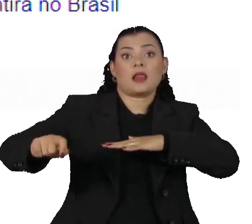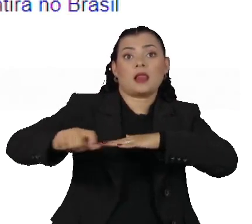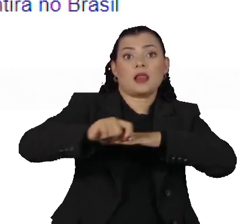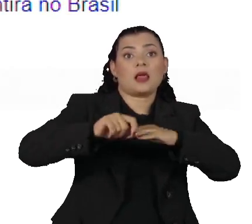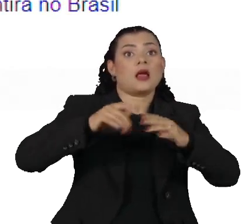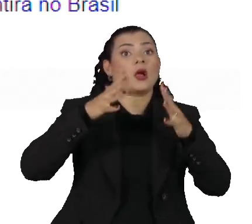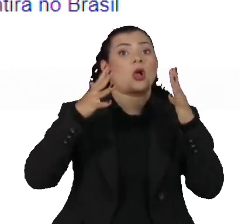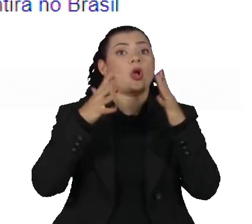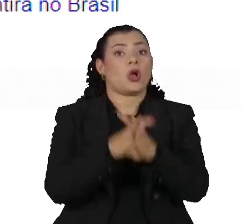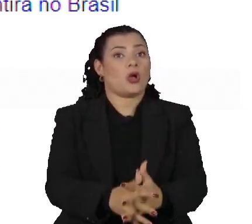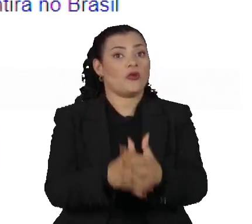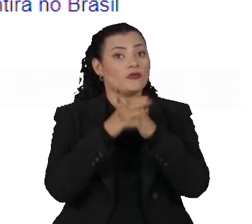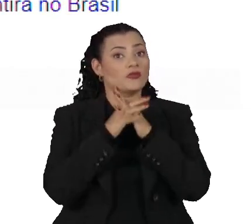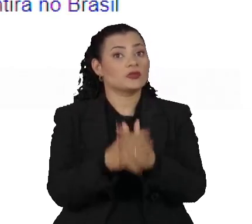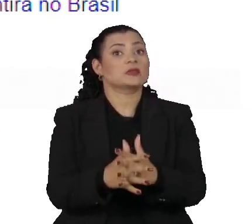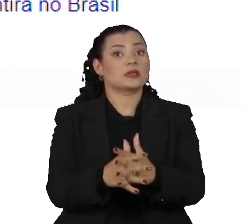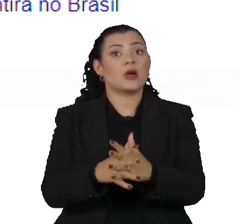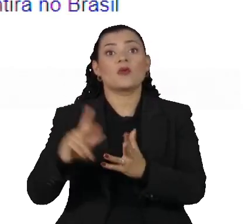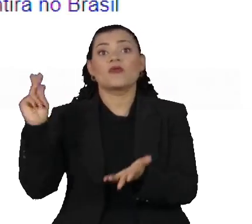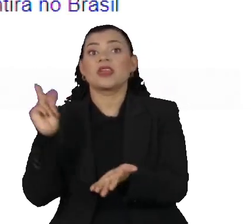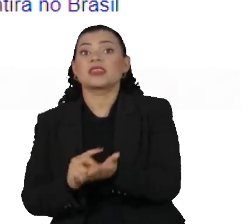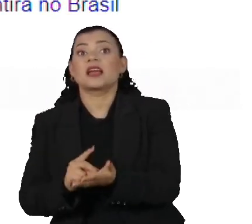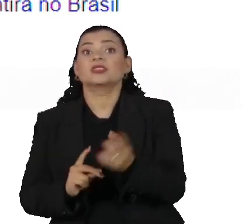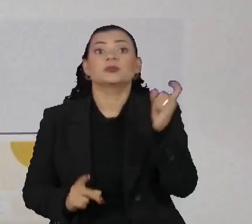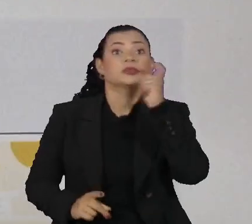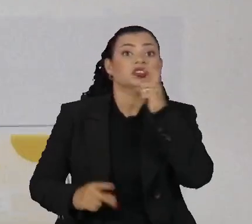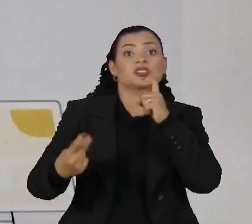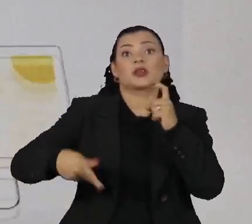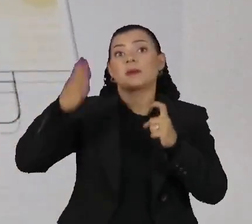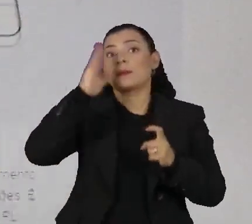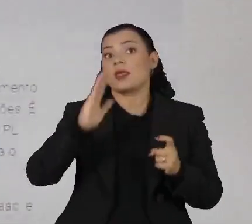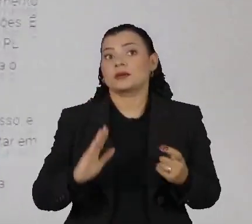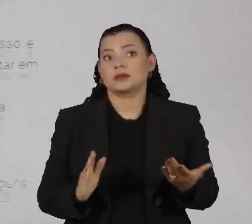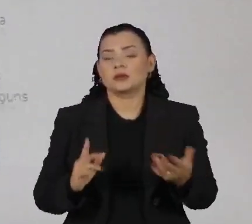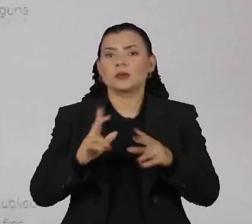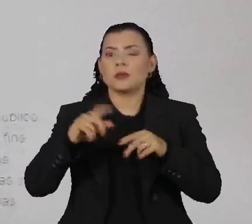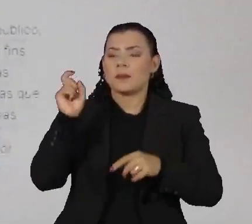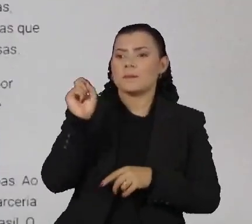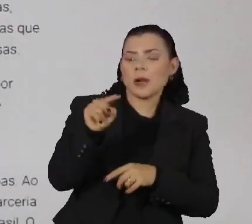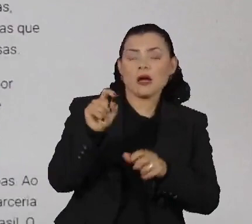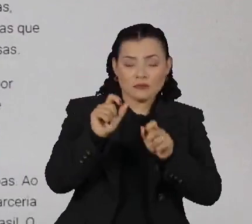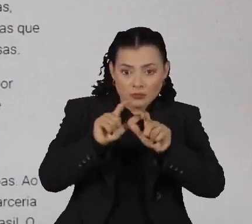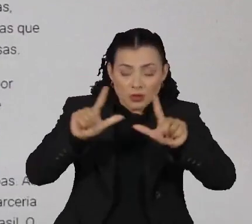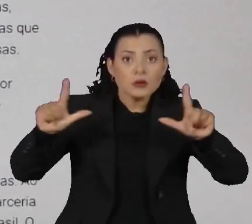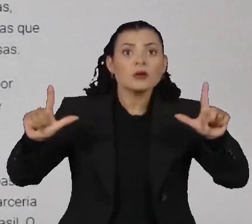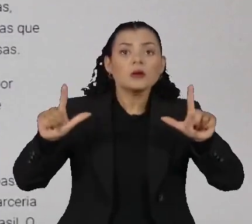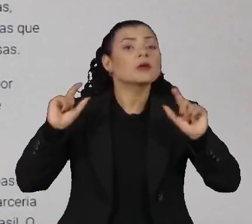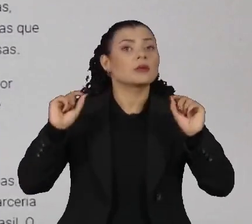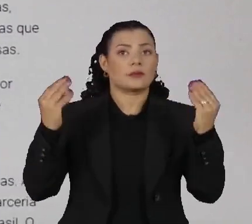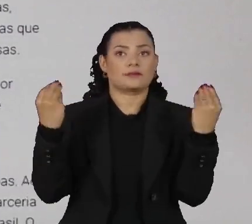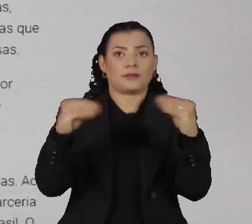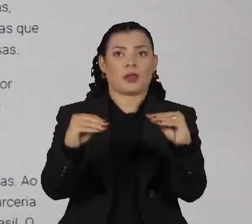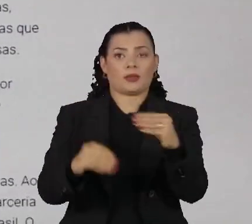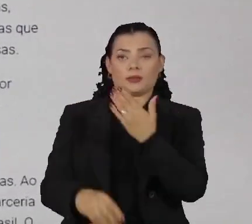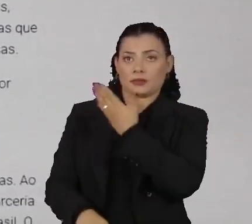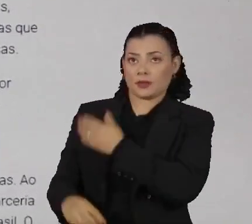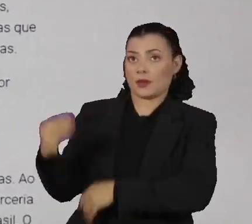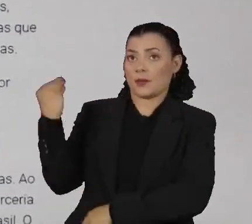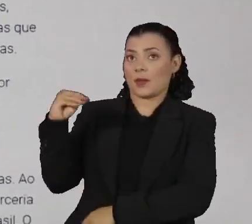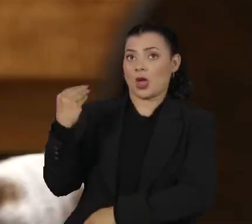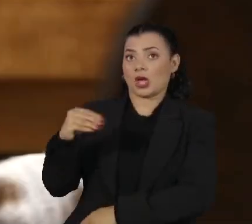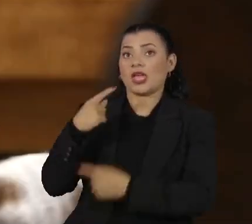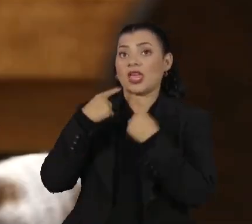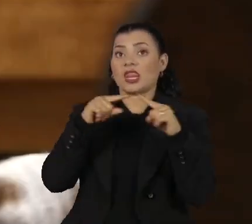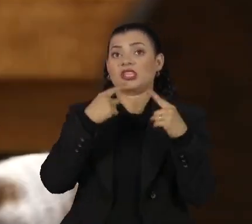a confusão sobre o que é verdade ou mentira no Brasil. O link direciona o usuário para um blog da companhia com críticas ao